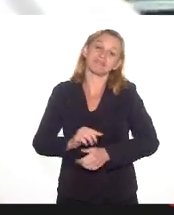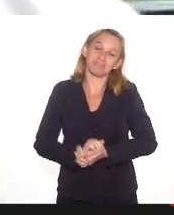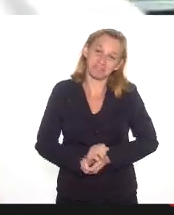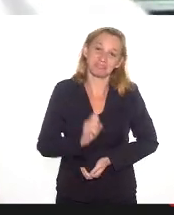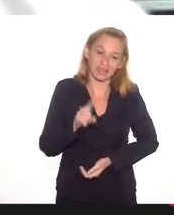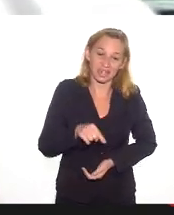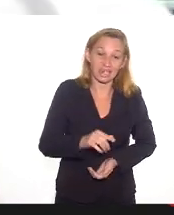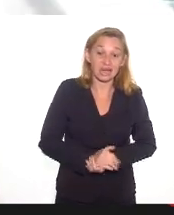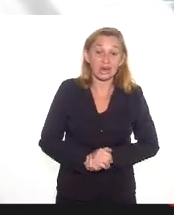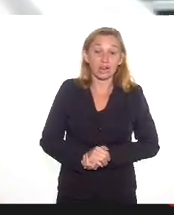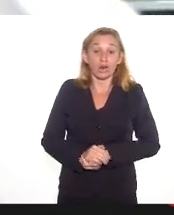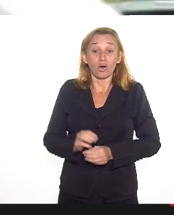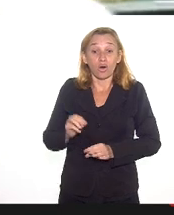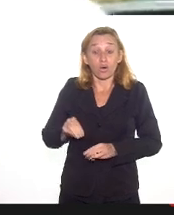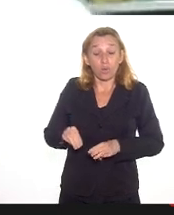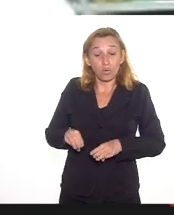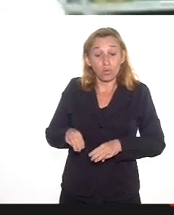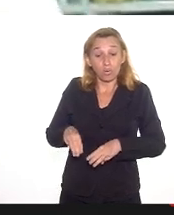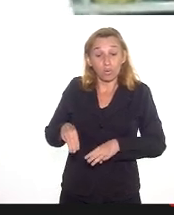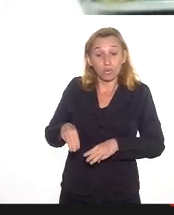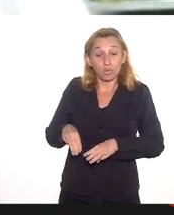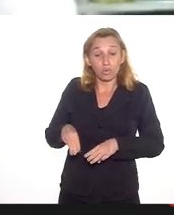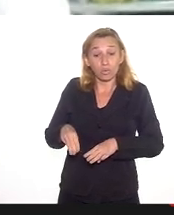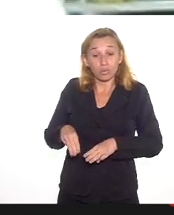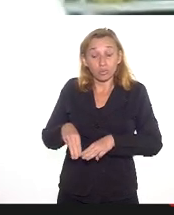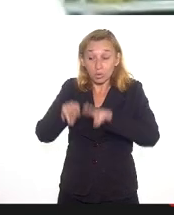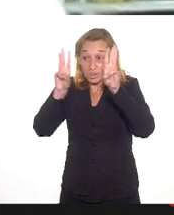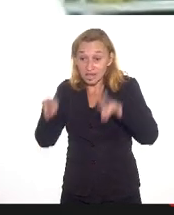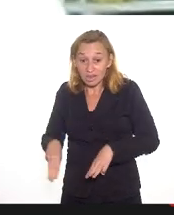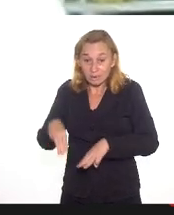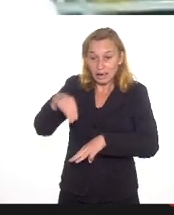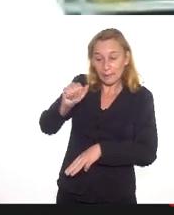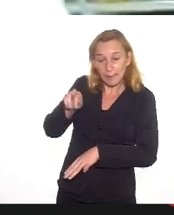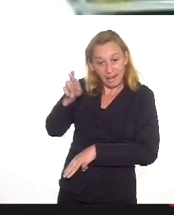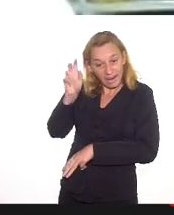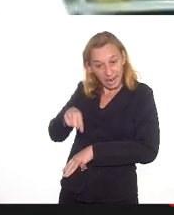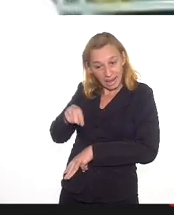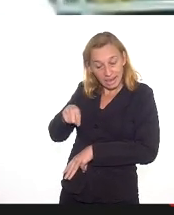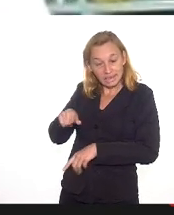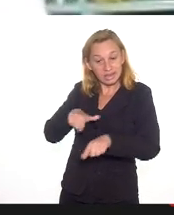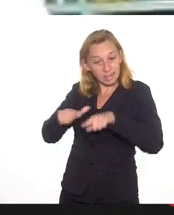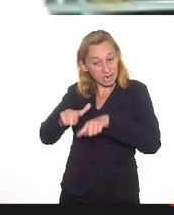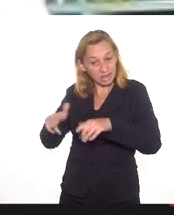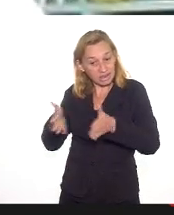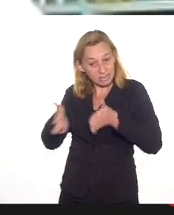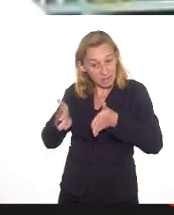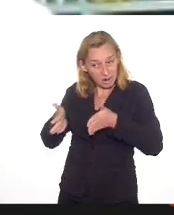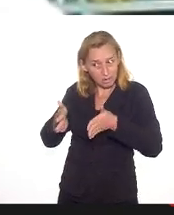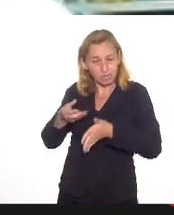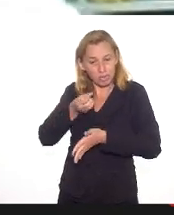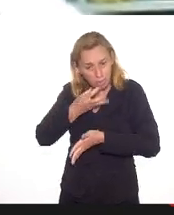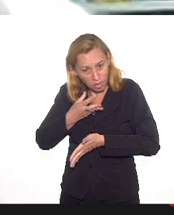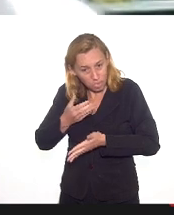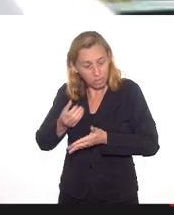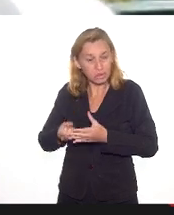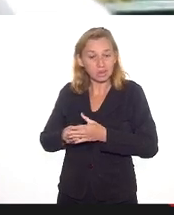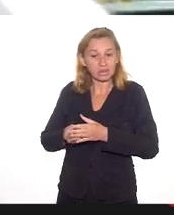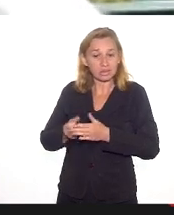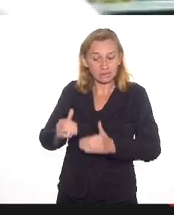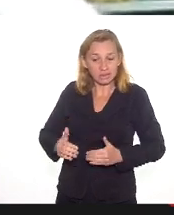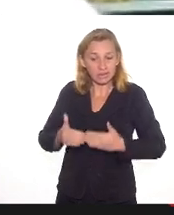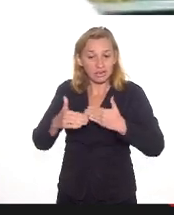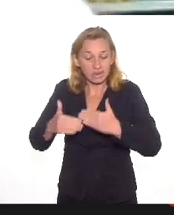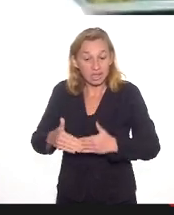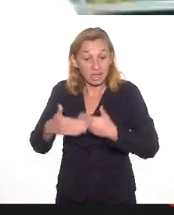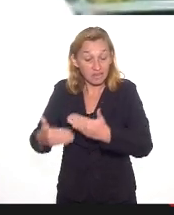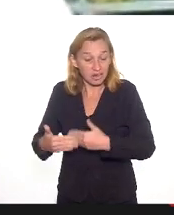O Museu da Maré, nós trabalhamos nesse período e ele foi muito produtivo. Participamos da frente de mobilização,